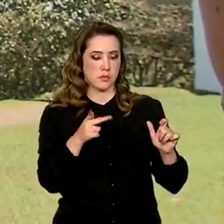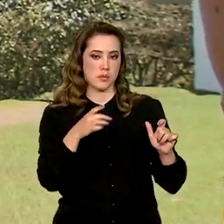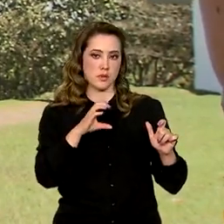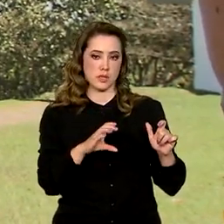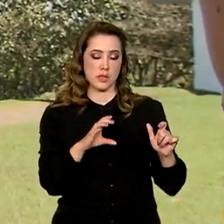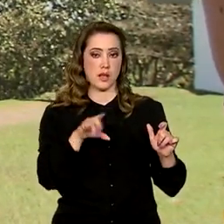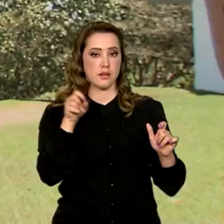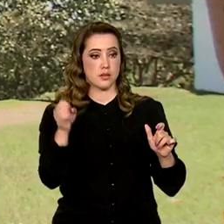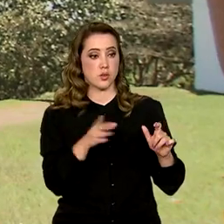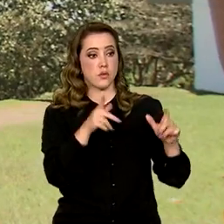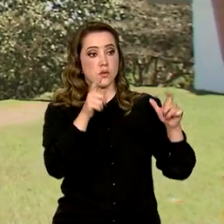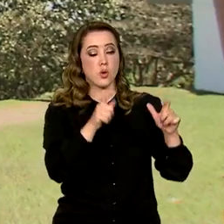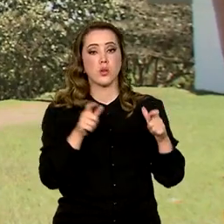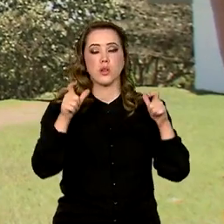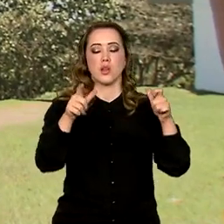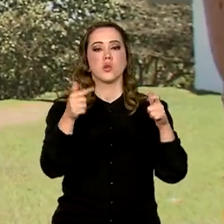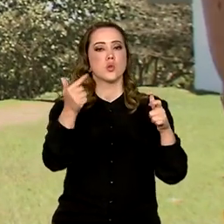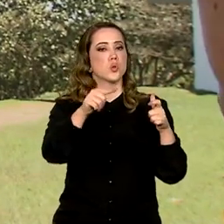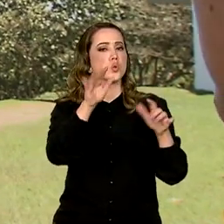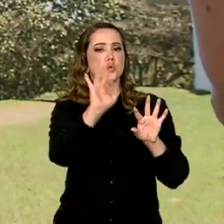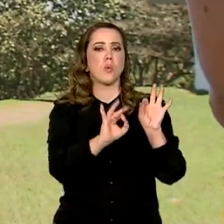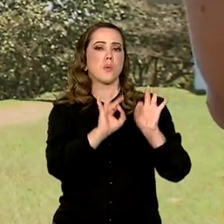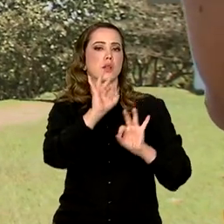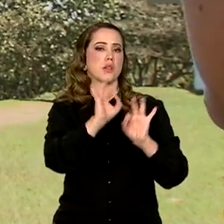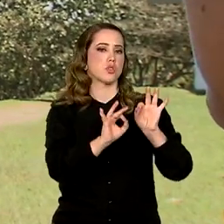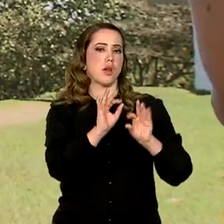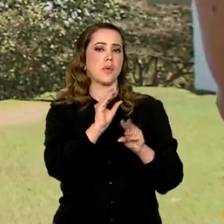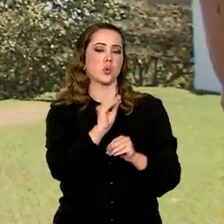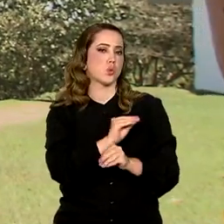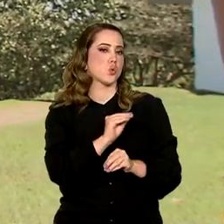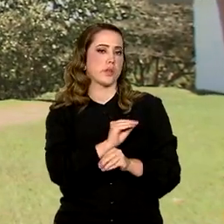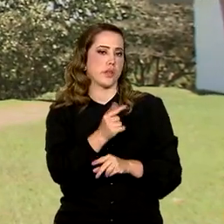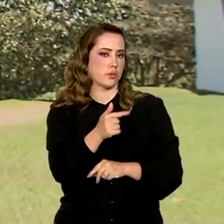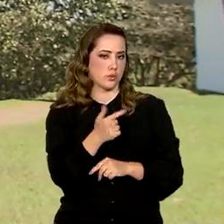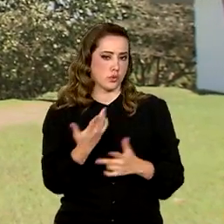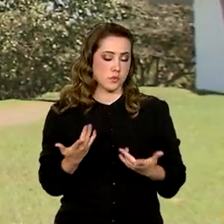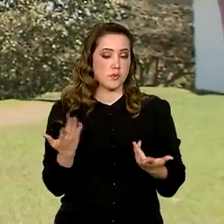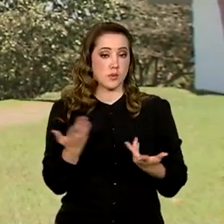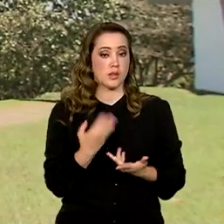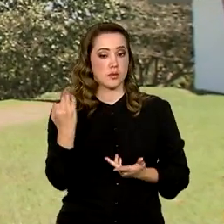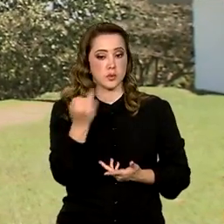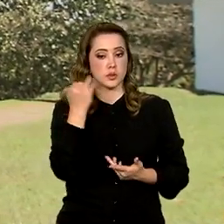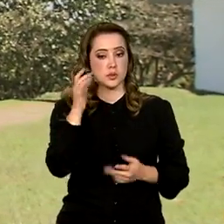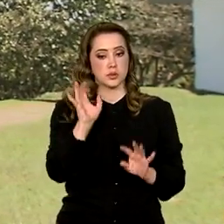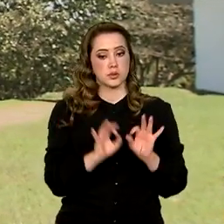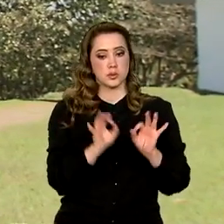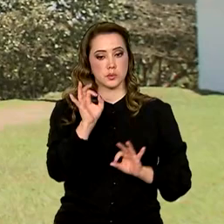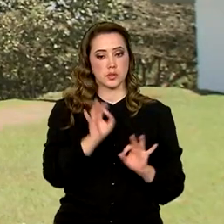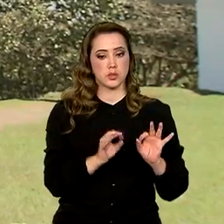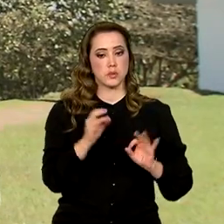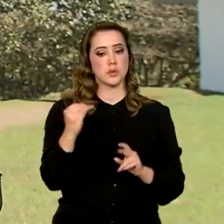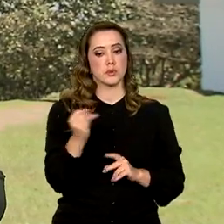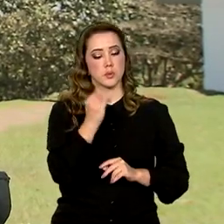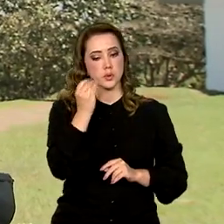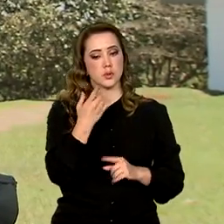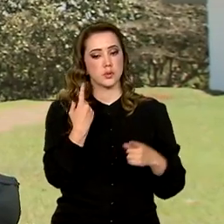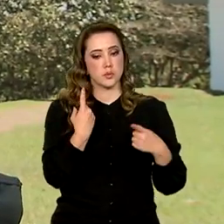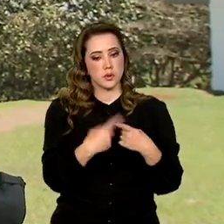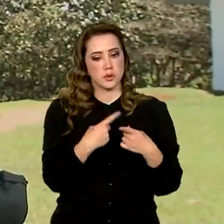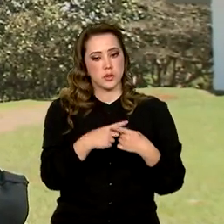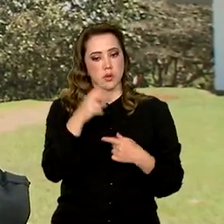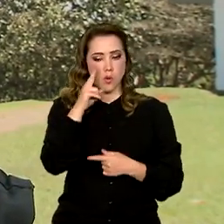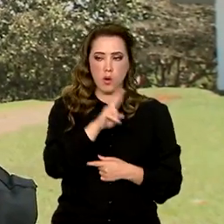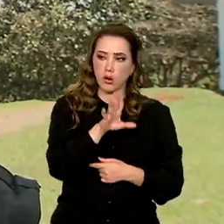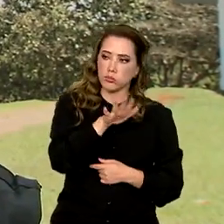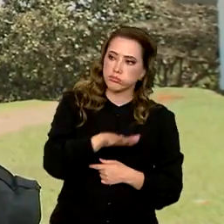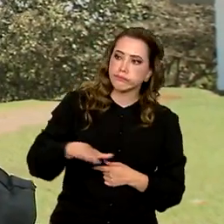nova, de 12 mil hectares, ainda não tinha um plano de manejo sobre ela. Então, a importância desse novo plano é exatamente olhar